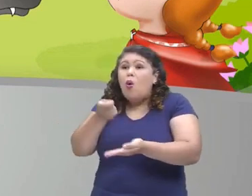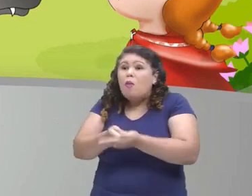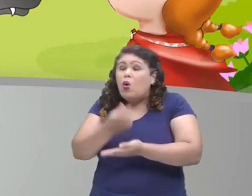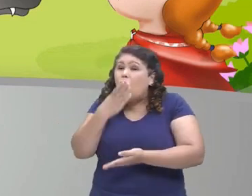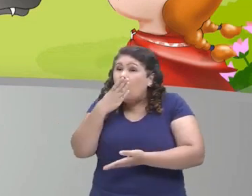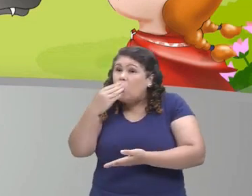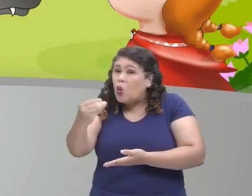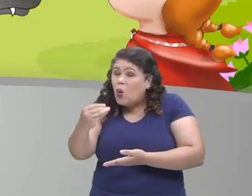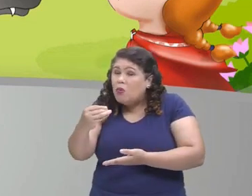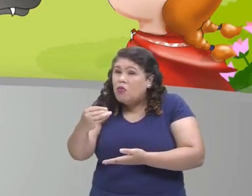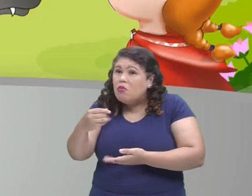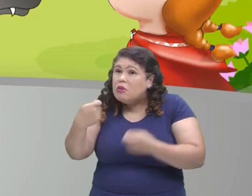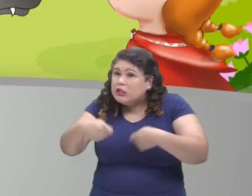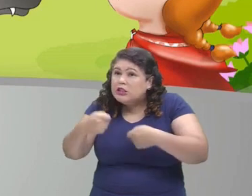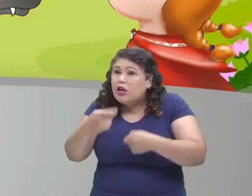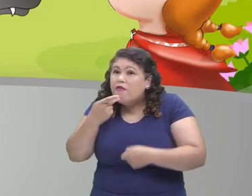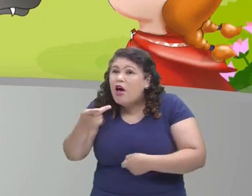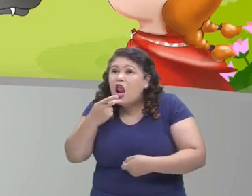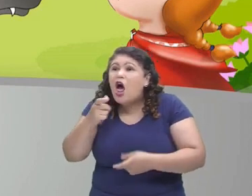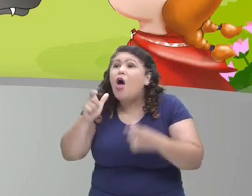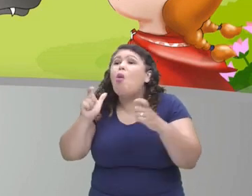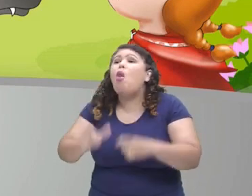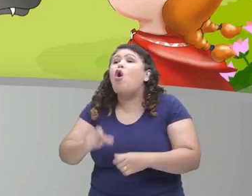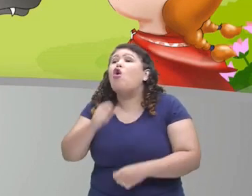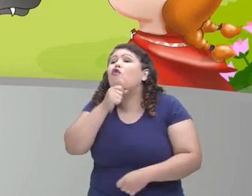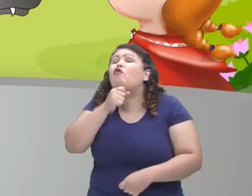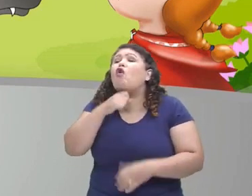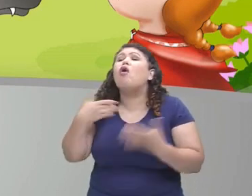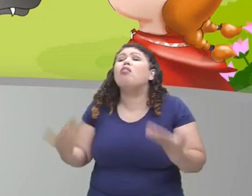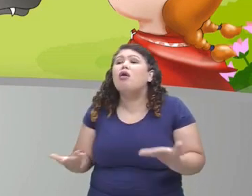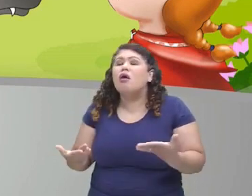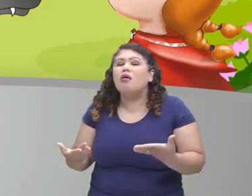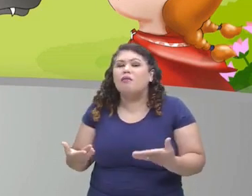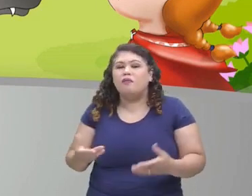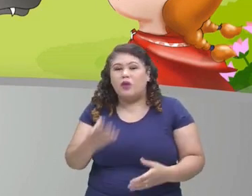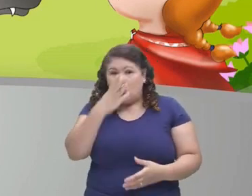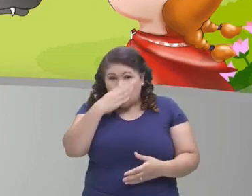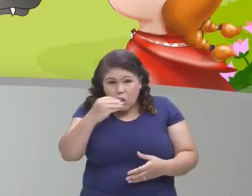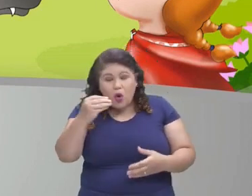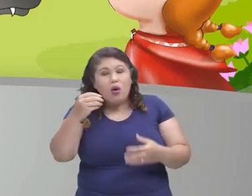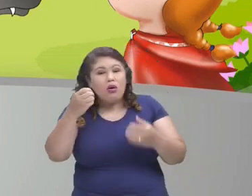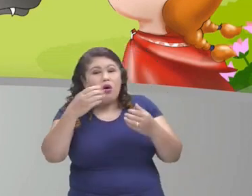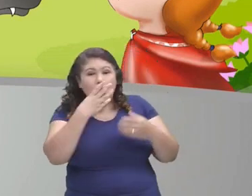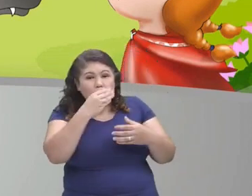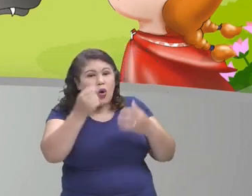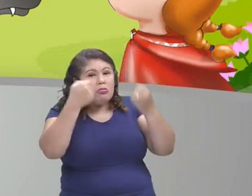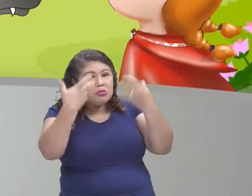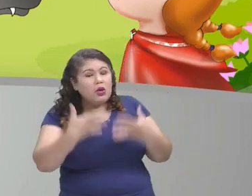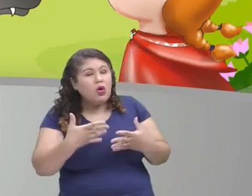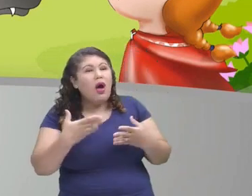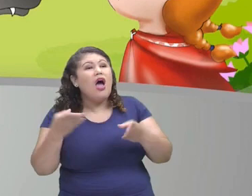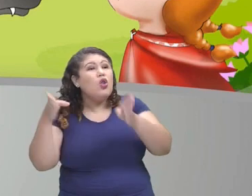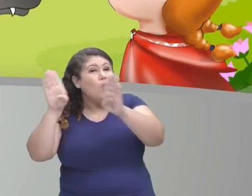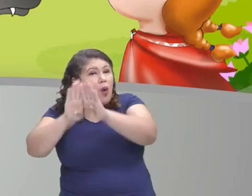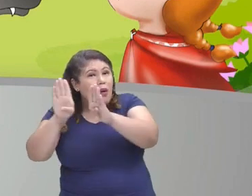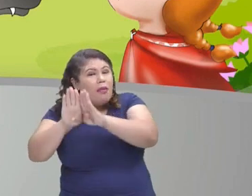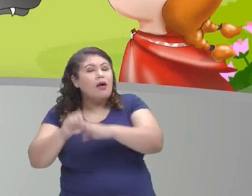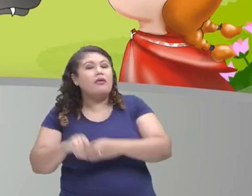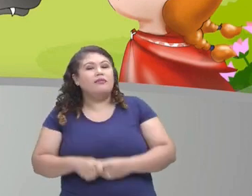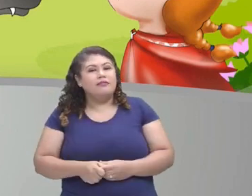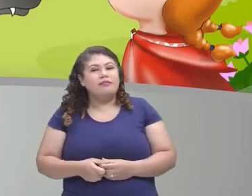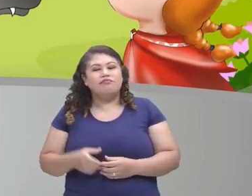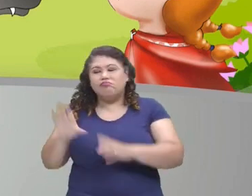contar onde estava escondido e foram salvar a pobre velhinha. Depois disso,